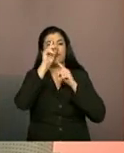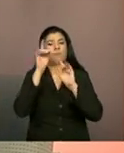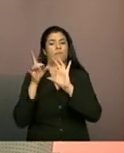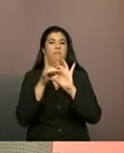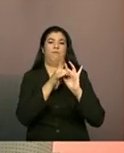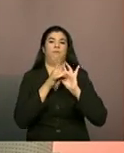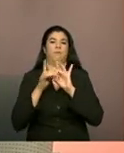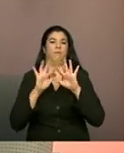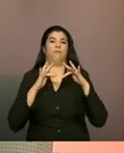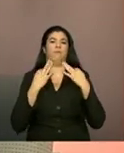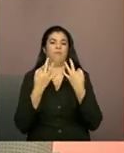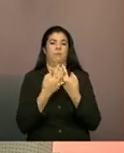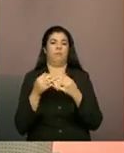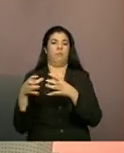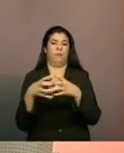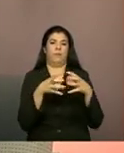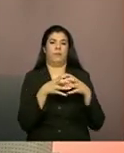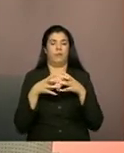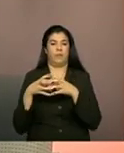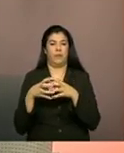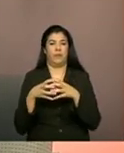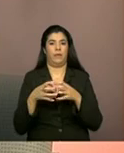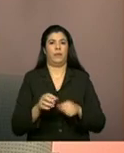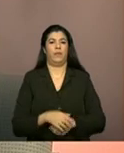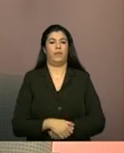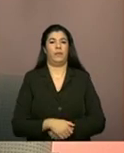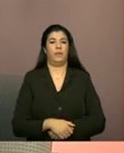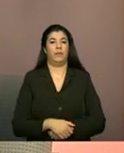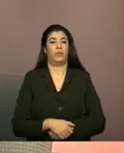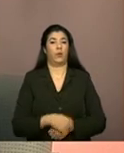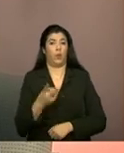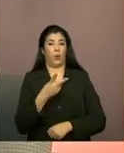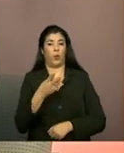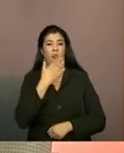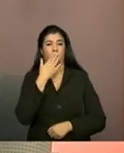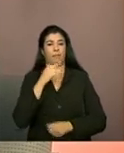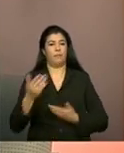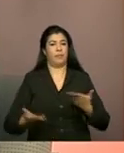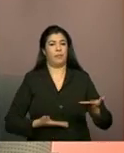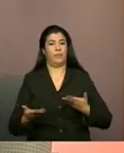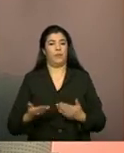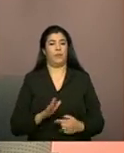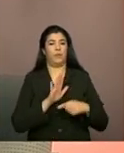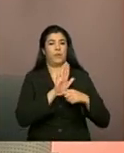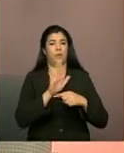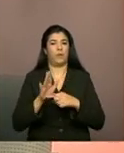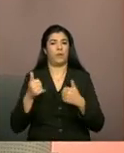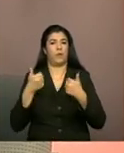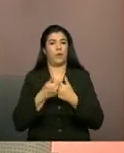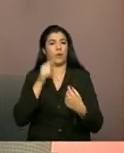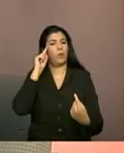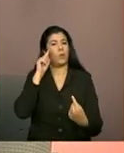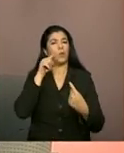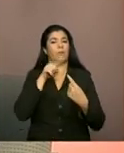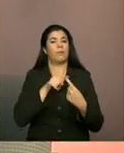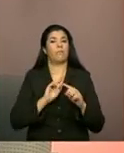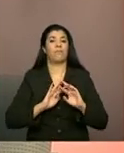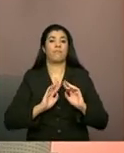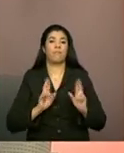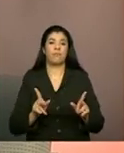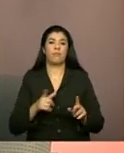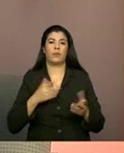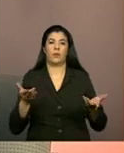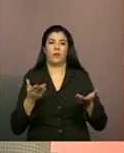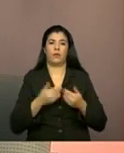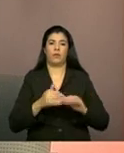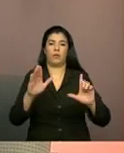fortalecer a convivência familiar e comunitária. Os dois serviços se aproximam em seus objetivos, mas como se verá